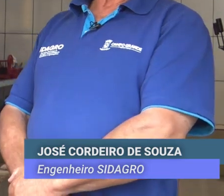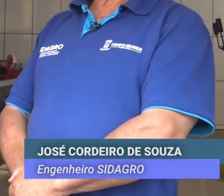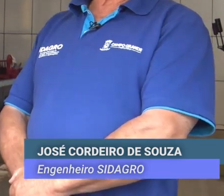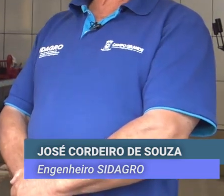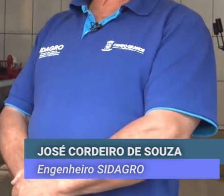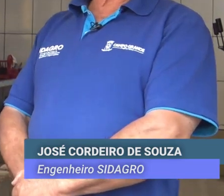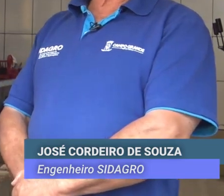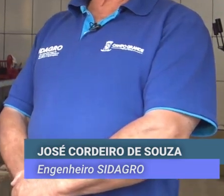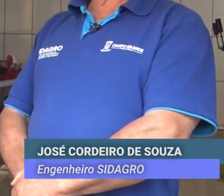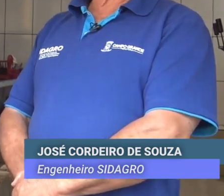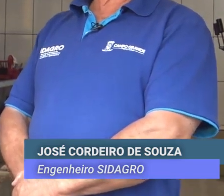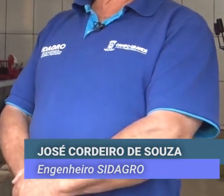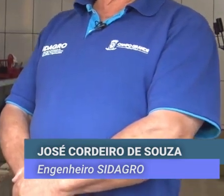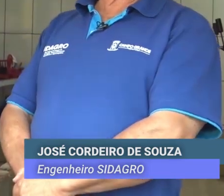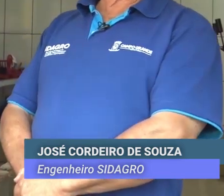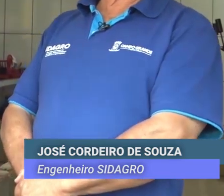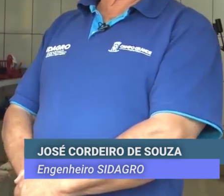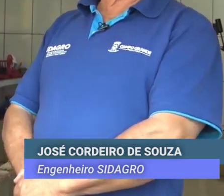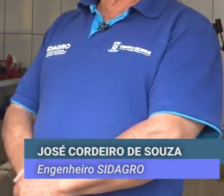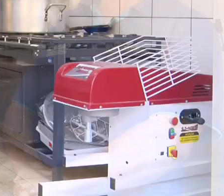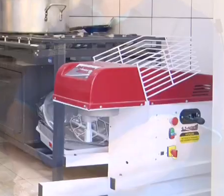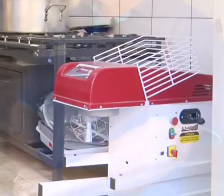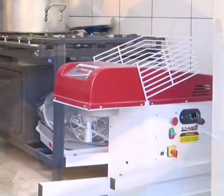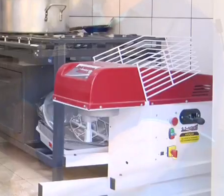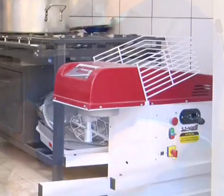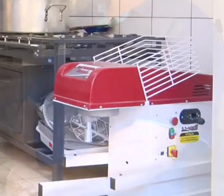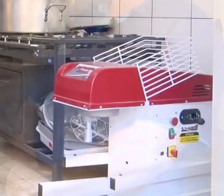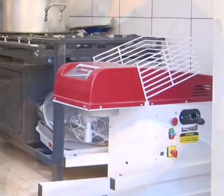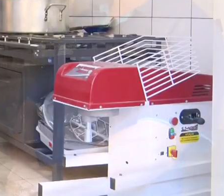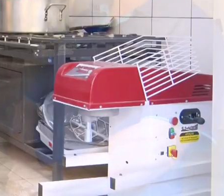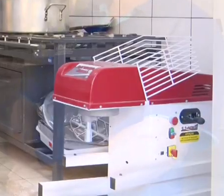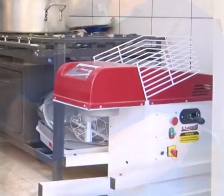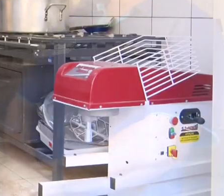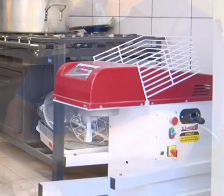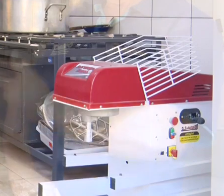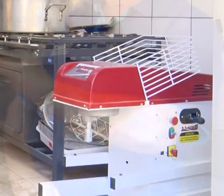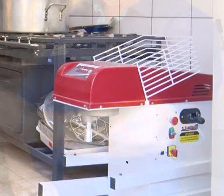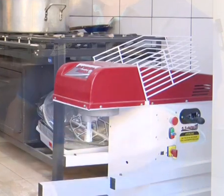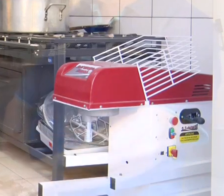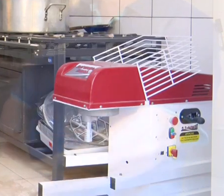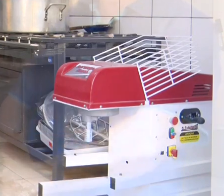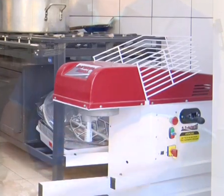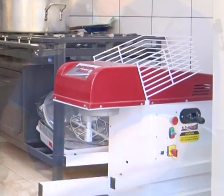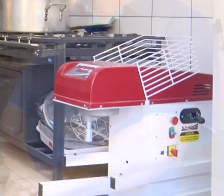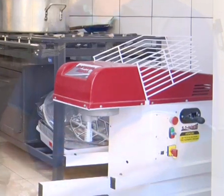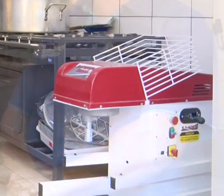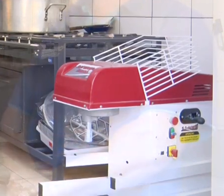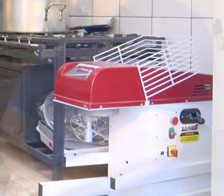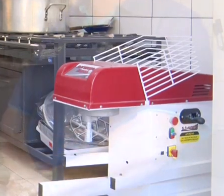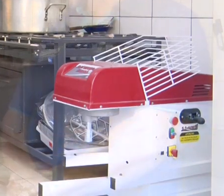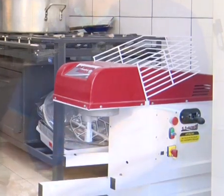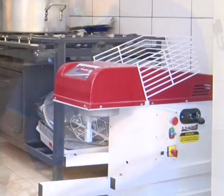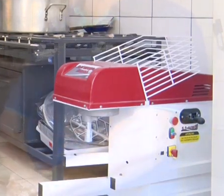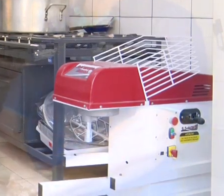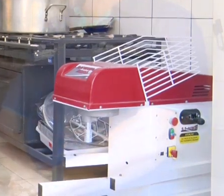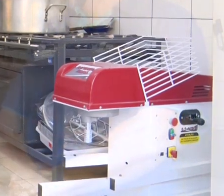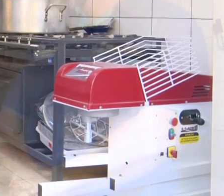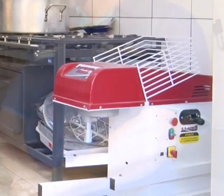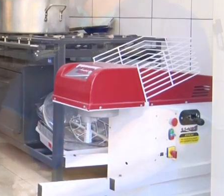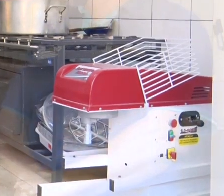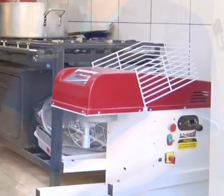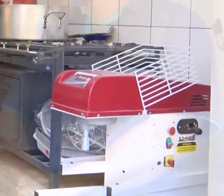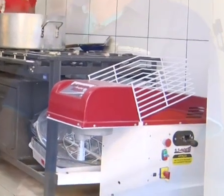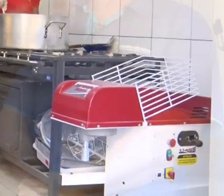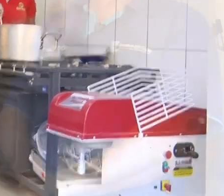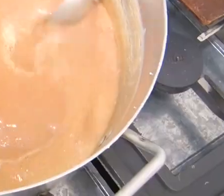Quando nós Damos atendimento Aos produtores Daqui Com máquinas Agrícolas Implementos